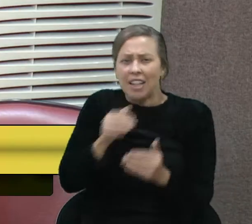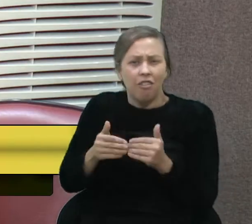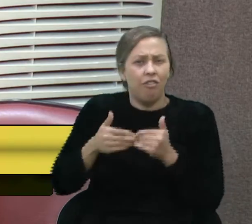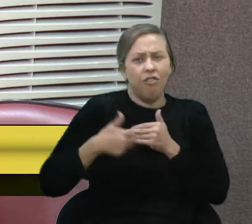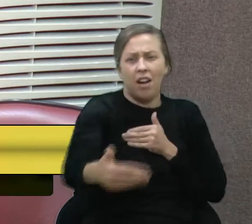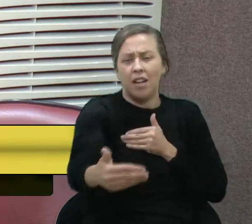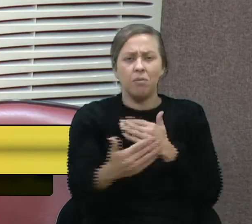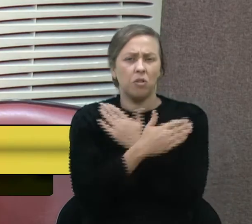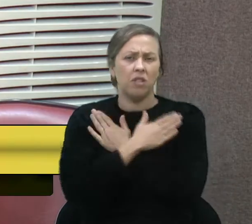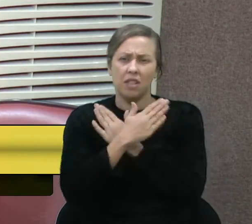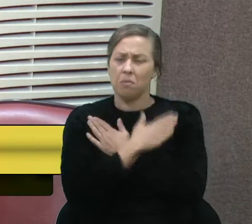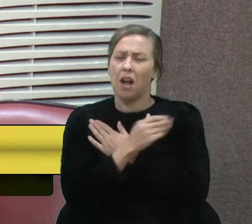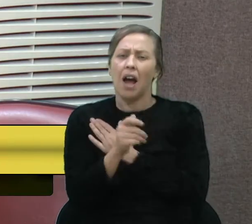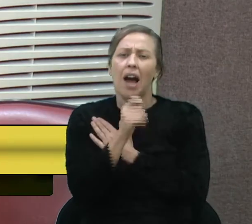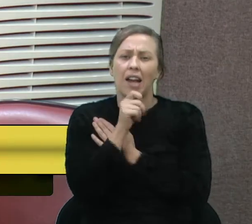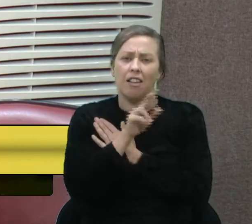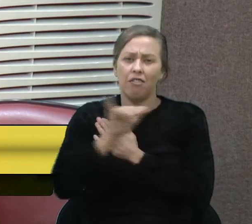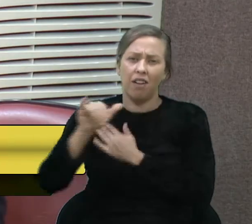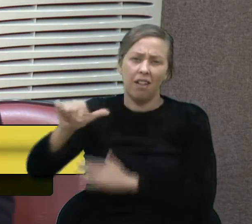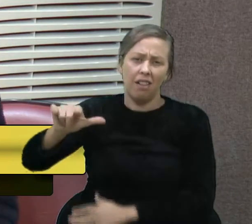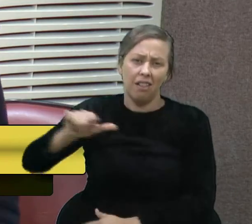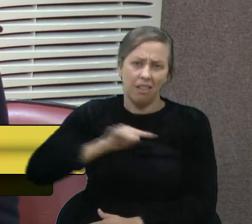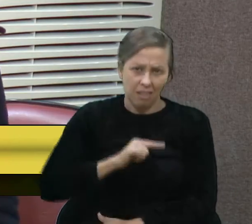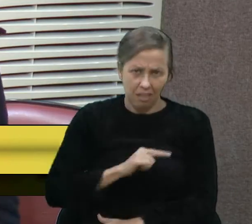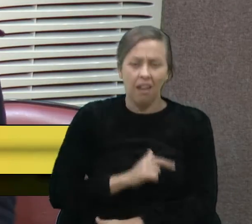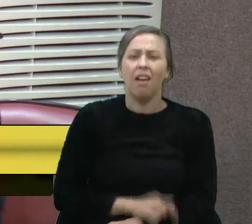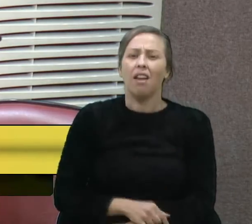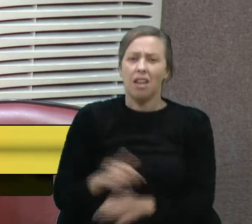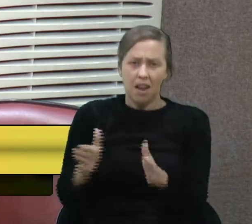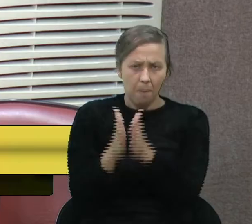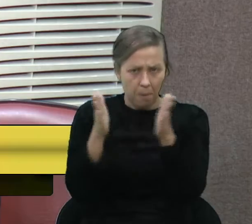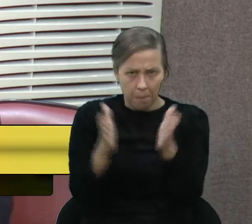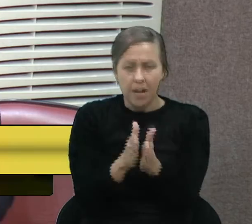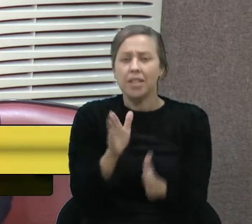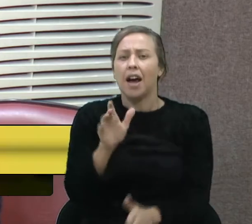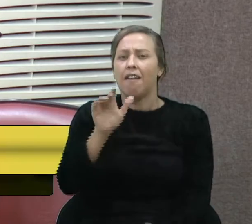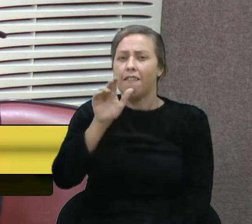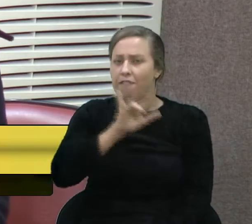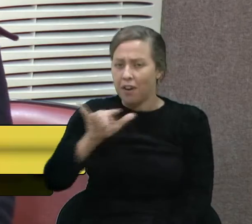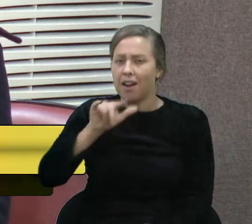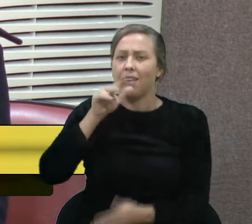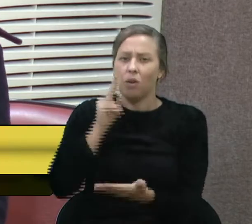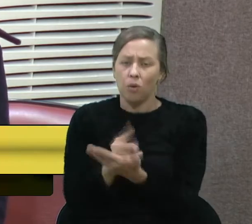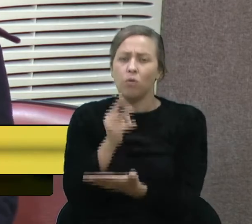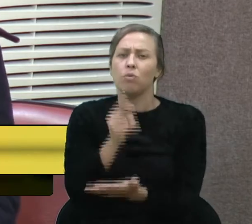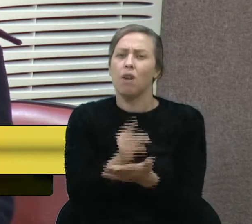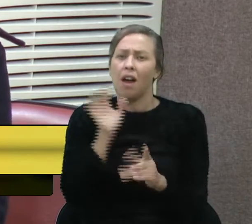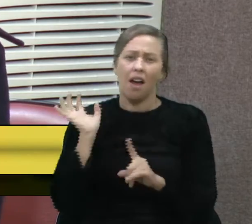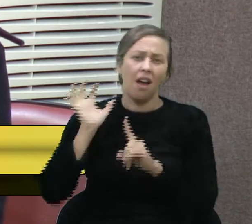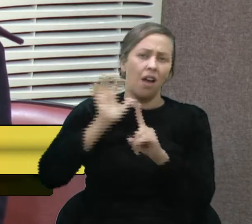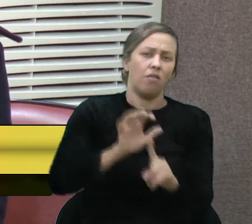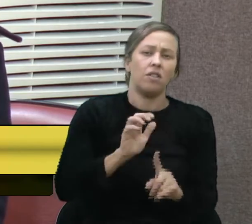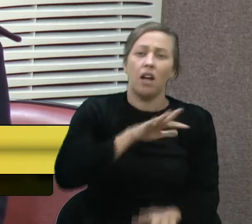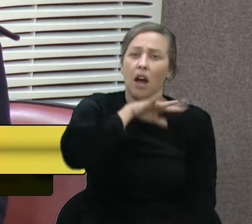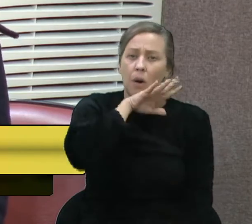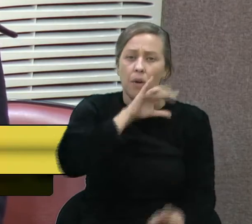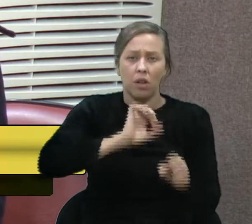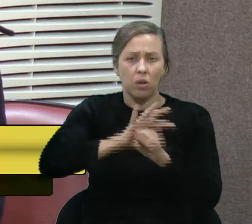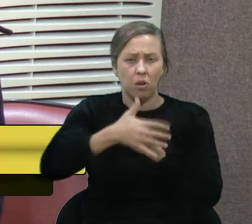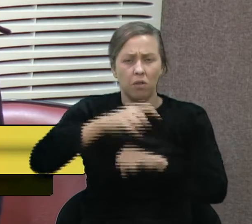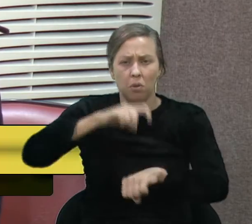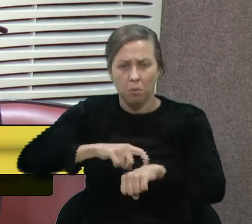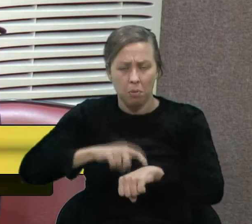o desemprego ainda vai estar aí, a fome ainda vai estar aí. Então, o impacto de tanta significância em um momento como esse